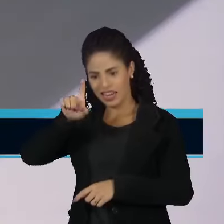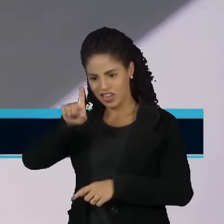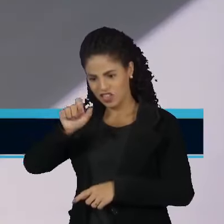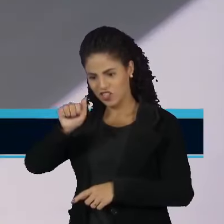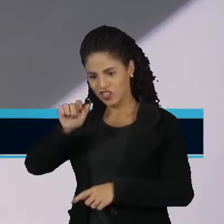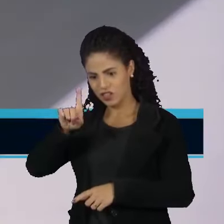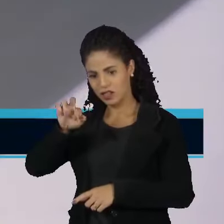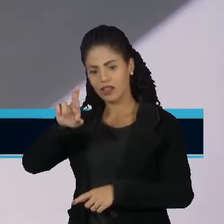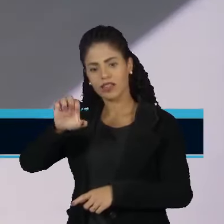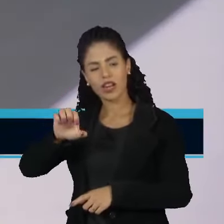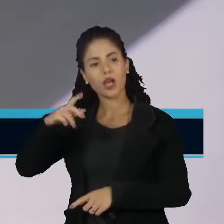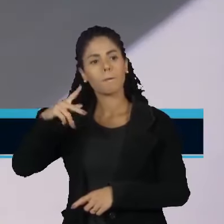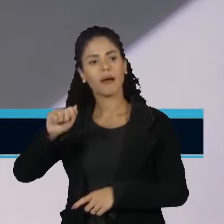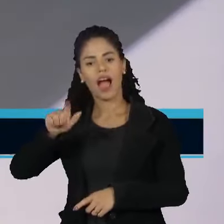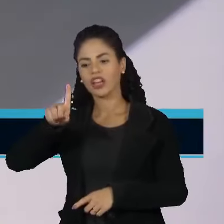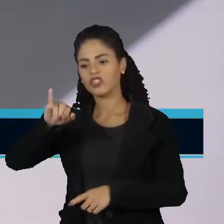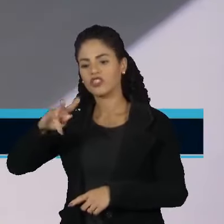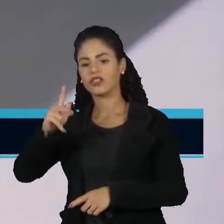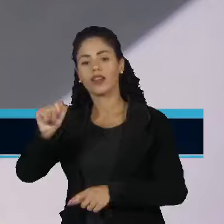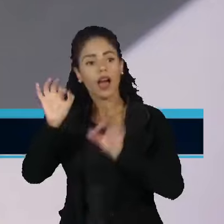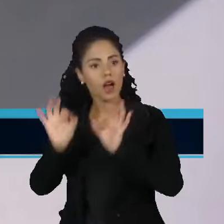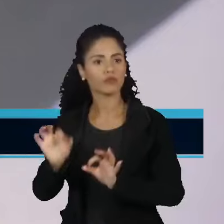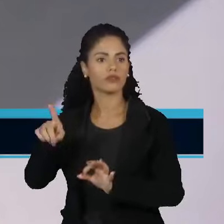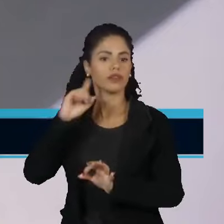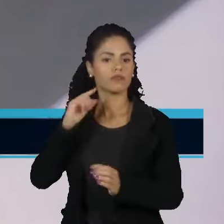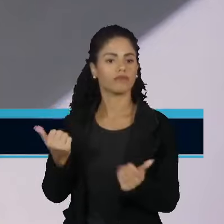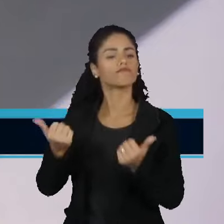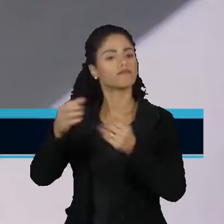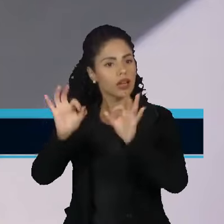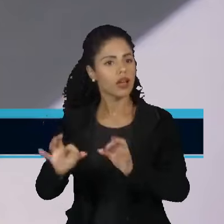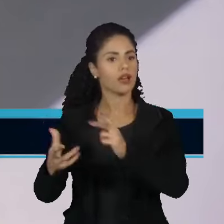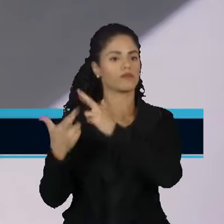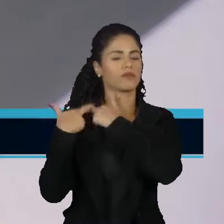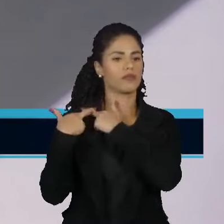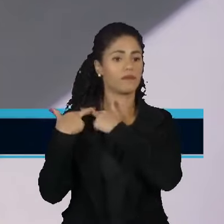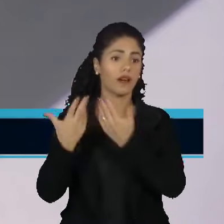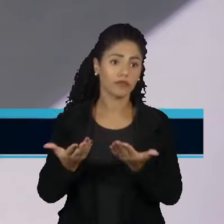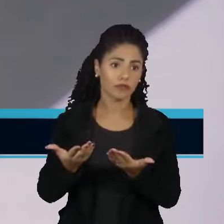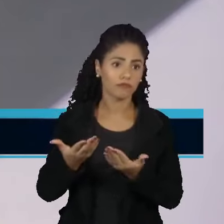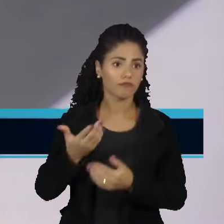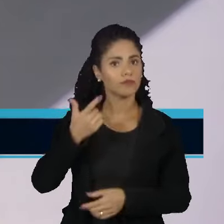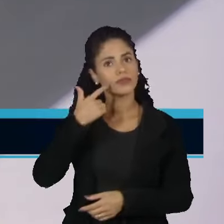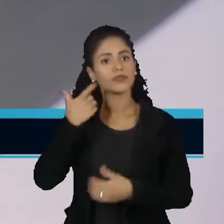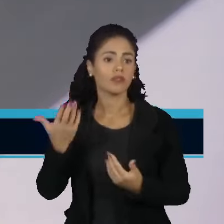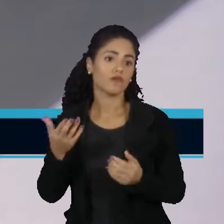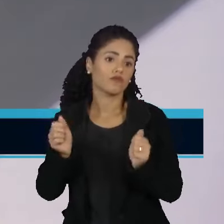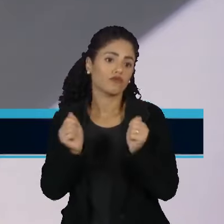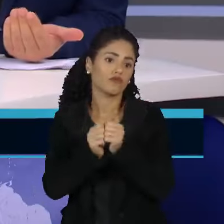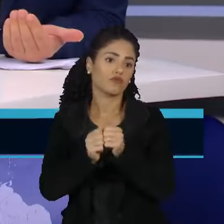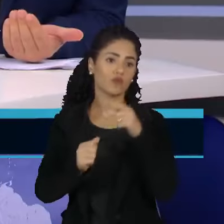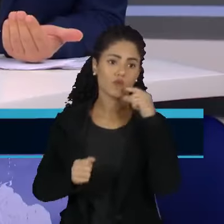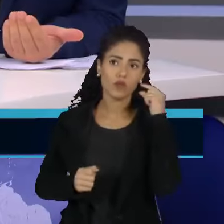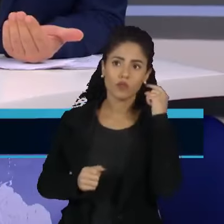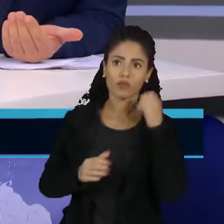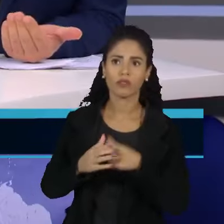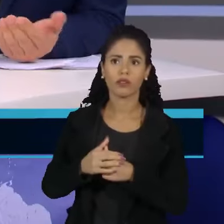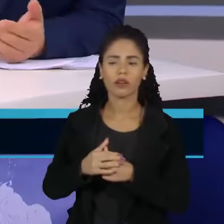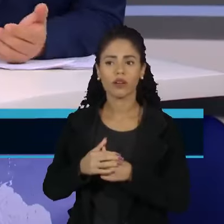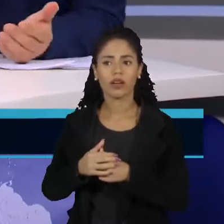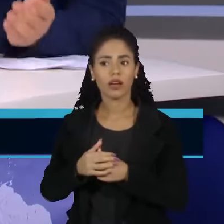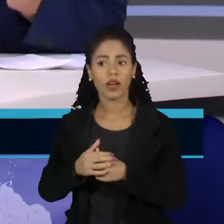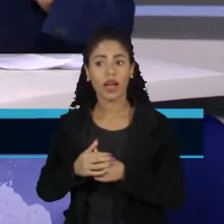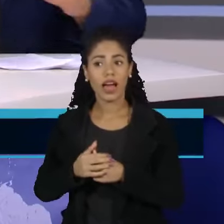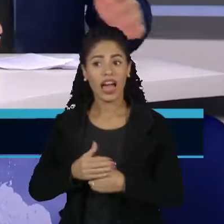isso, mas ele está com uma relação muito interditada, principalmente com o presidente da Câmara, Arthur Lira. É um dos poucos amigos?